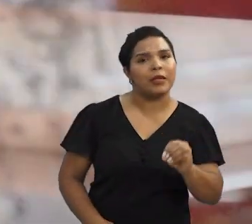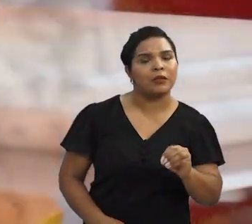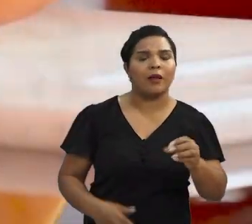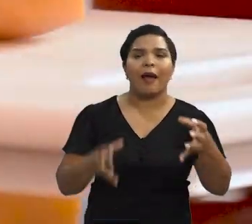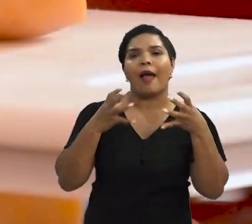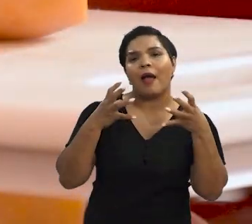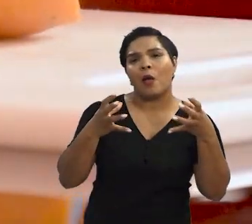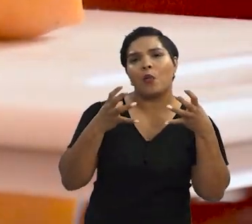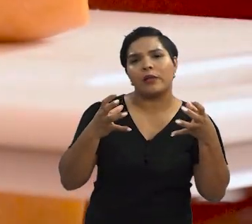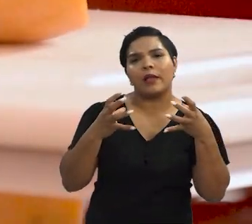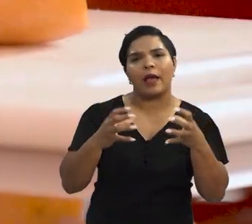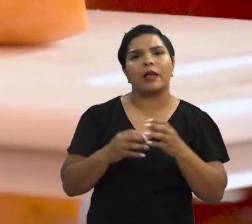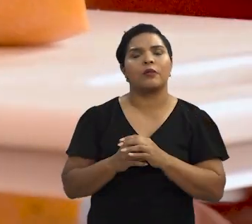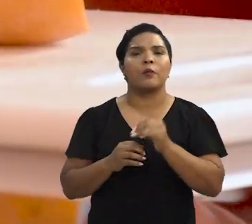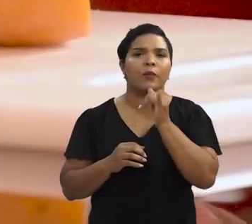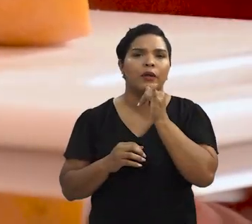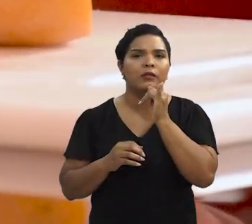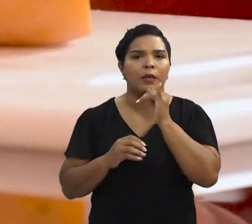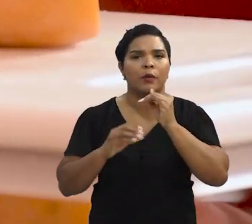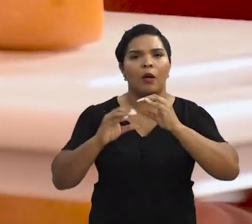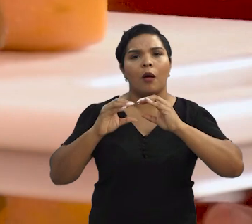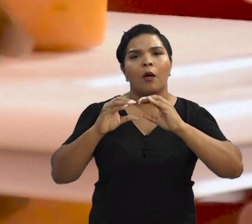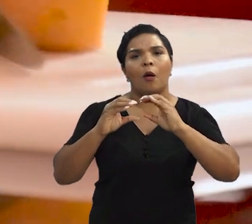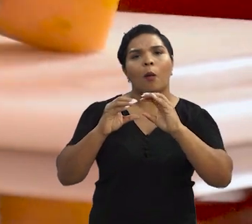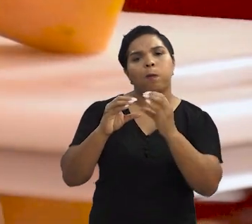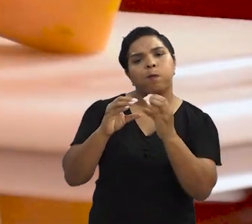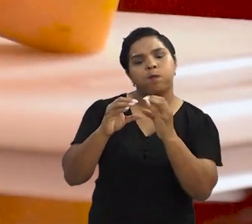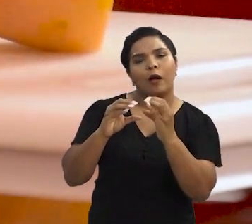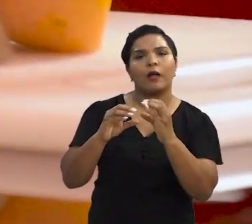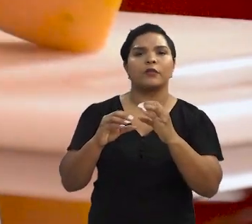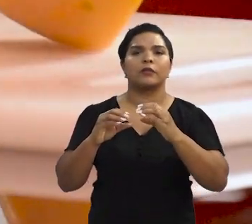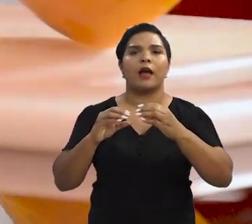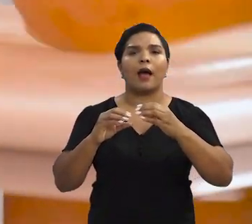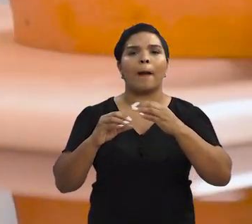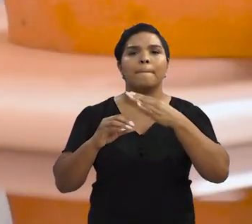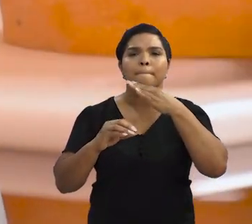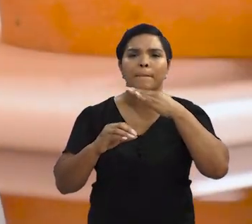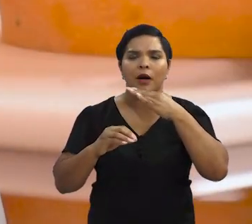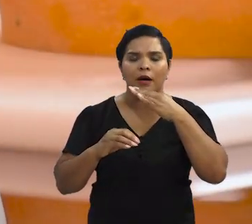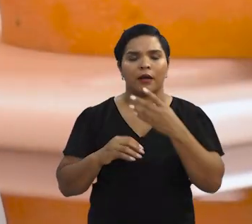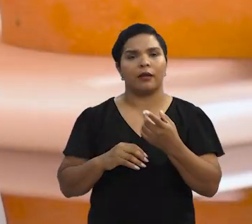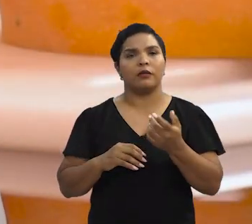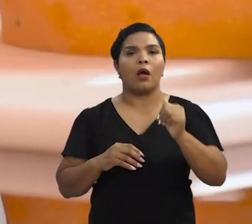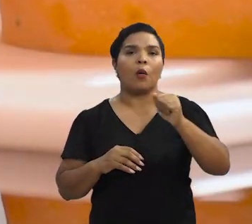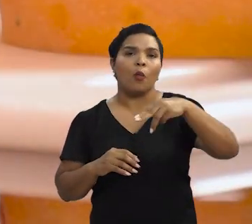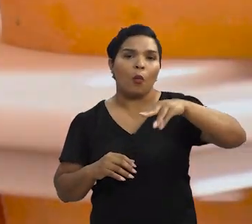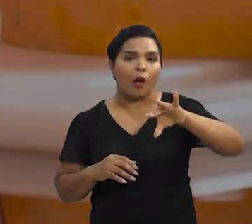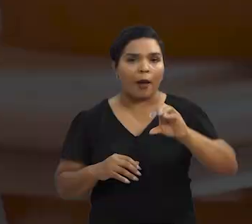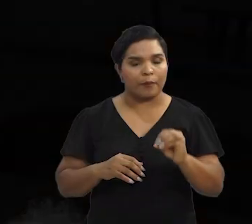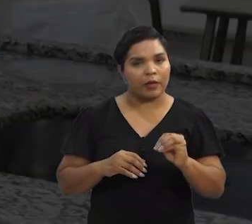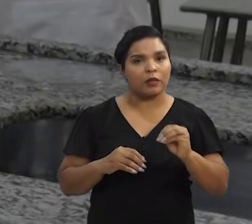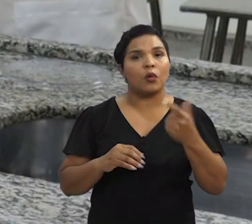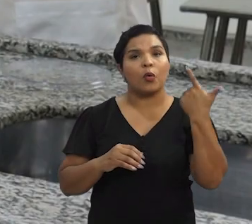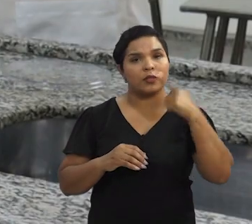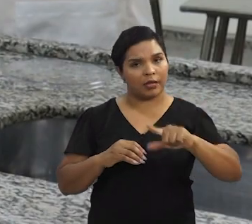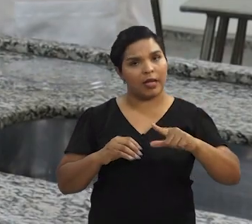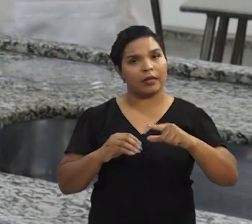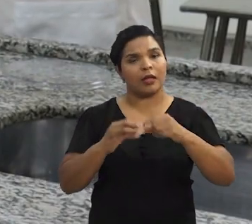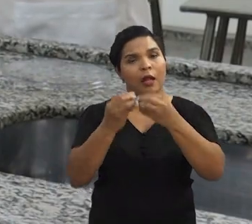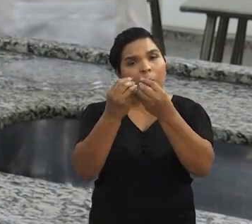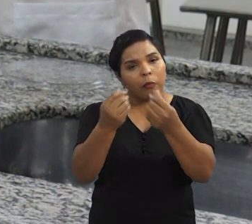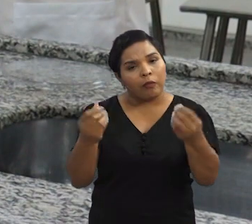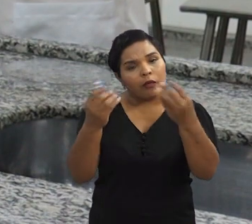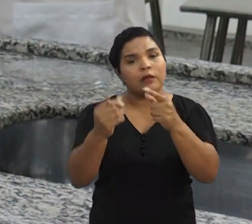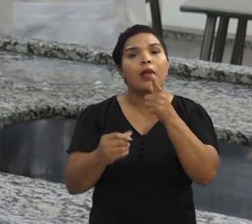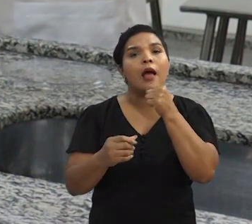você quer, eu quero caroço da manga. Tem amido, por exemplo. Tem amido no caroço da manga. Então, o amido, ele é solúvel e água. Se ele é